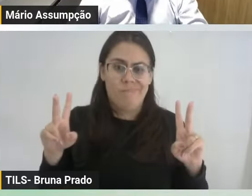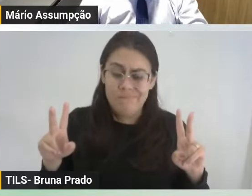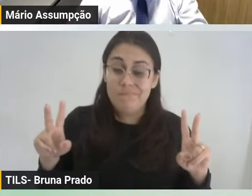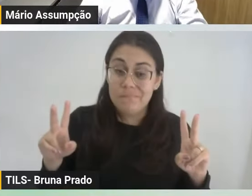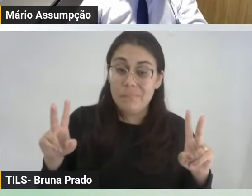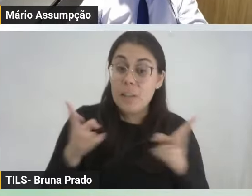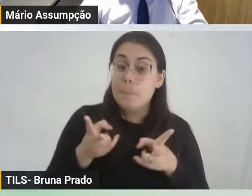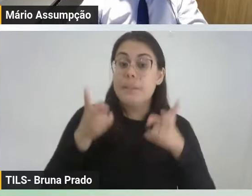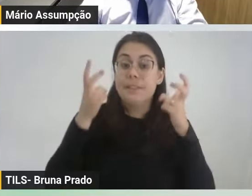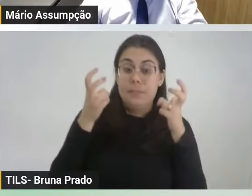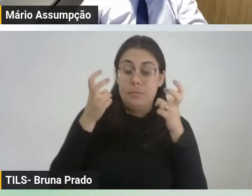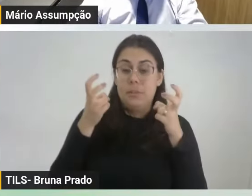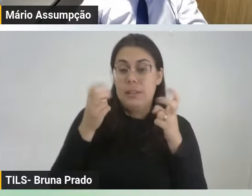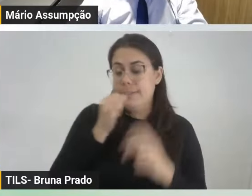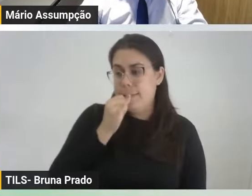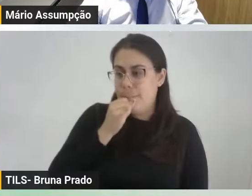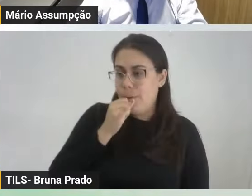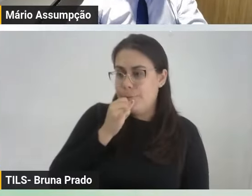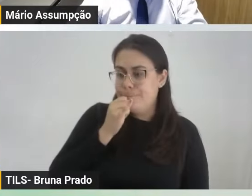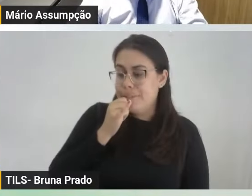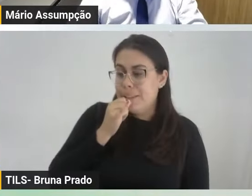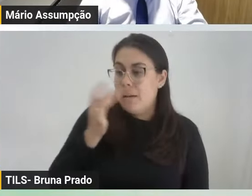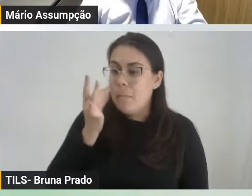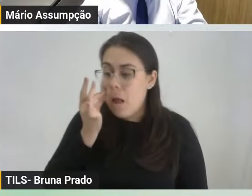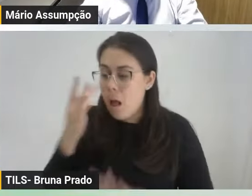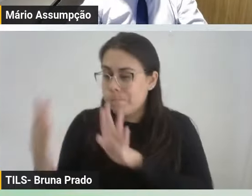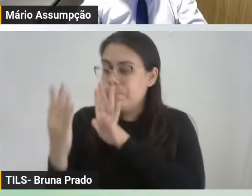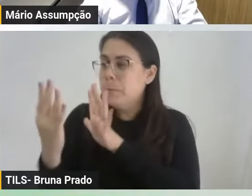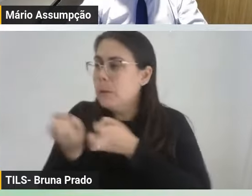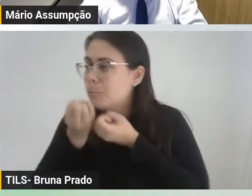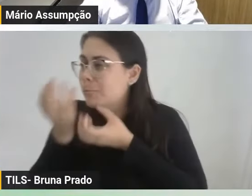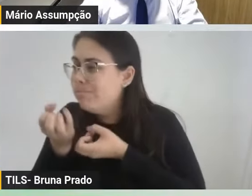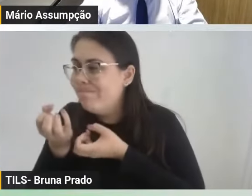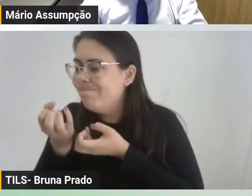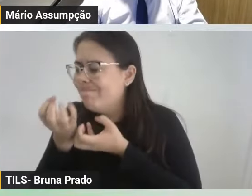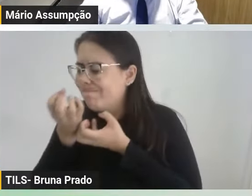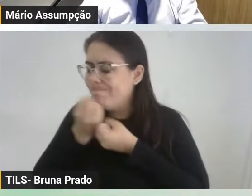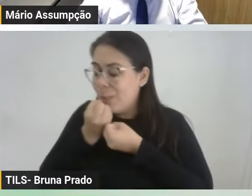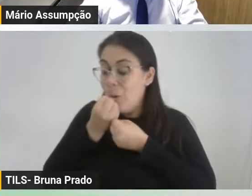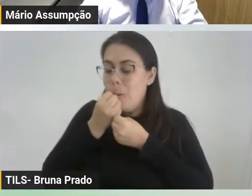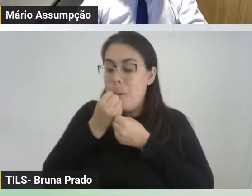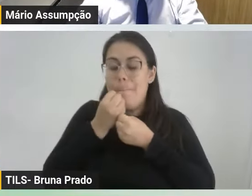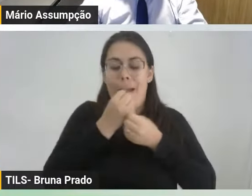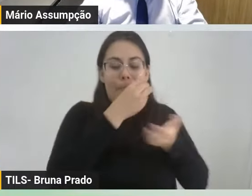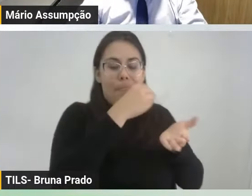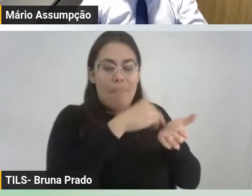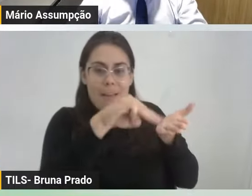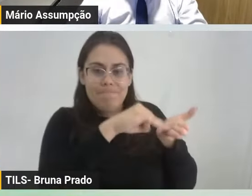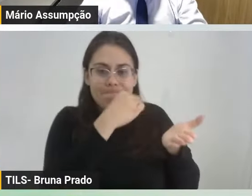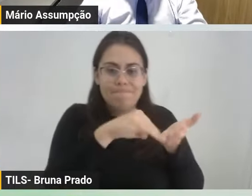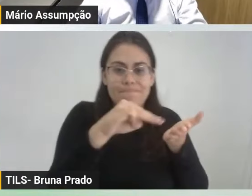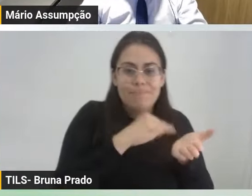que ele não diria face a face, ele acaba dizendo em e-mail ou em mensagens